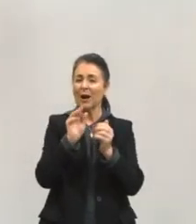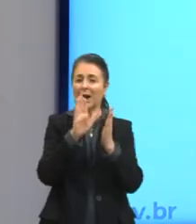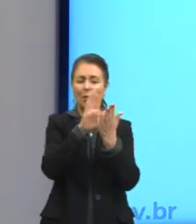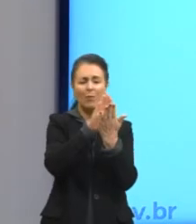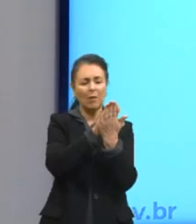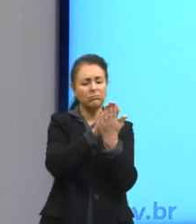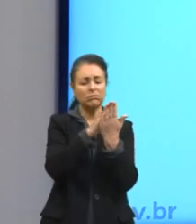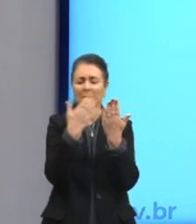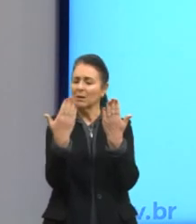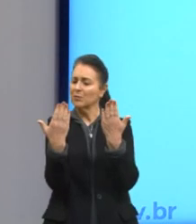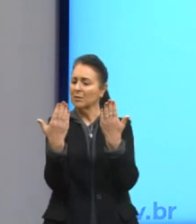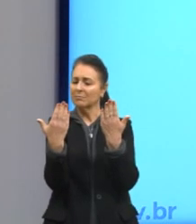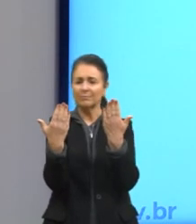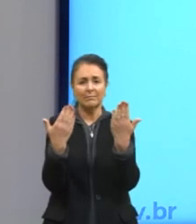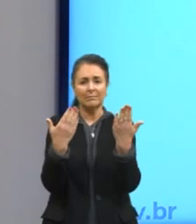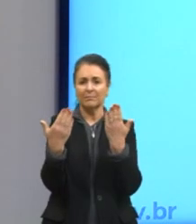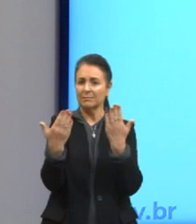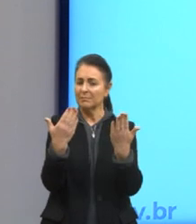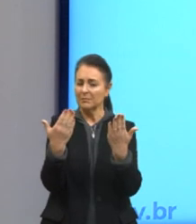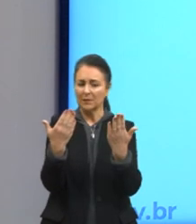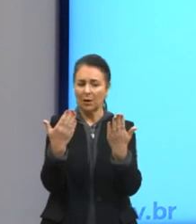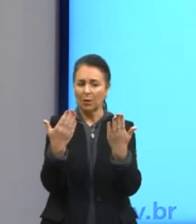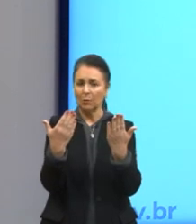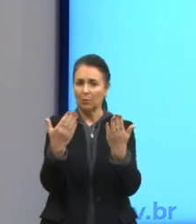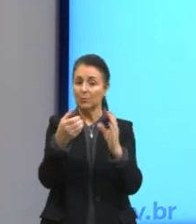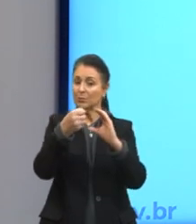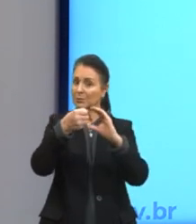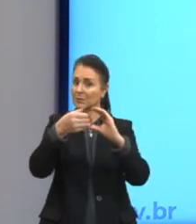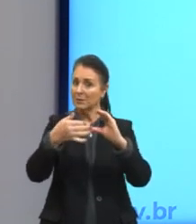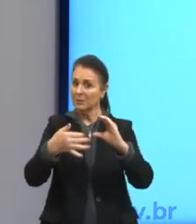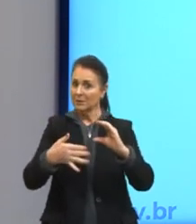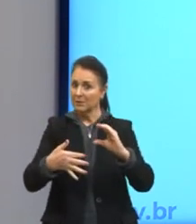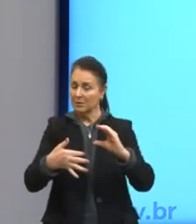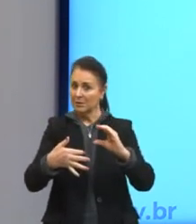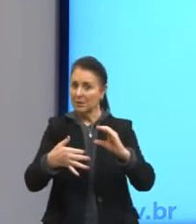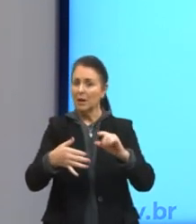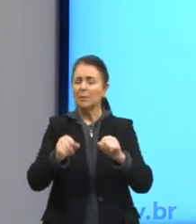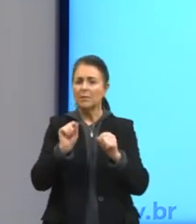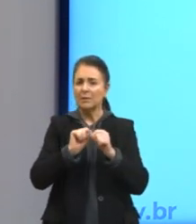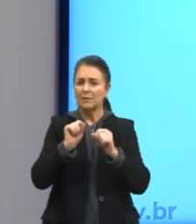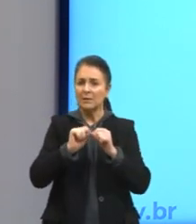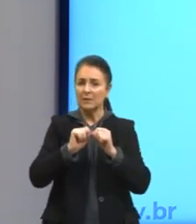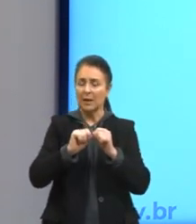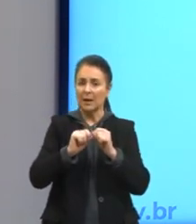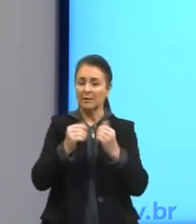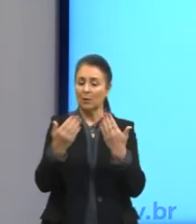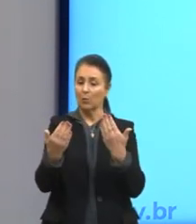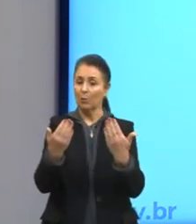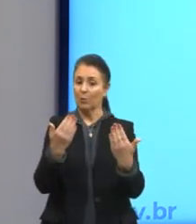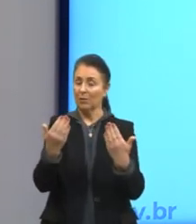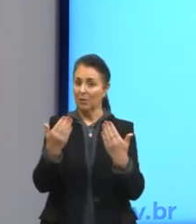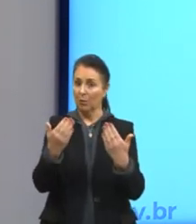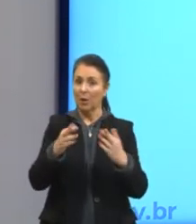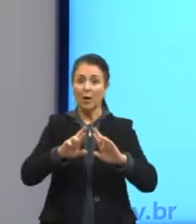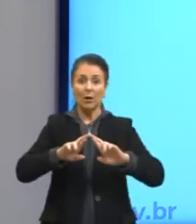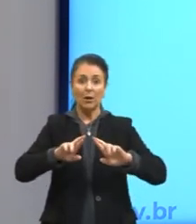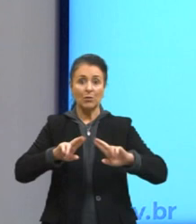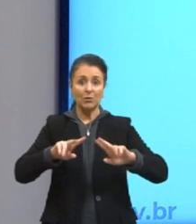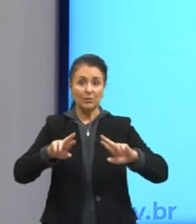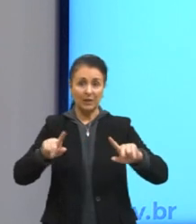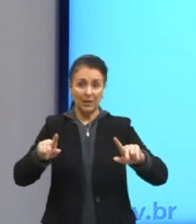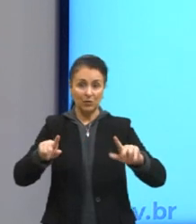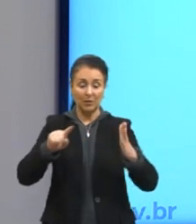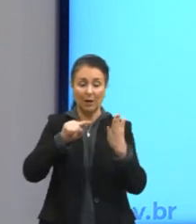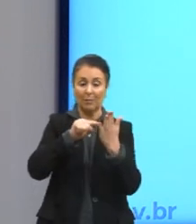Que é exatamente essa comparação entre características. Só que para fazer essa comparação, é diferente lá da nossa